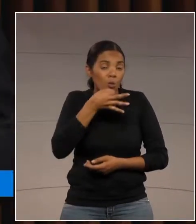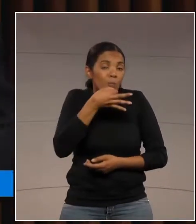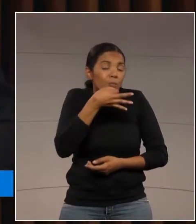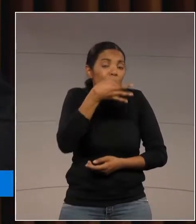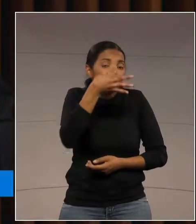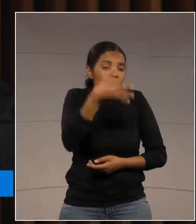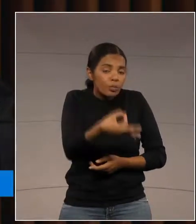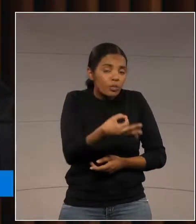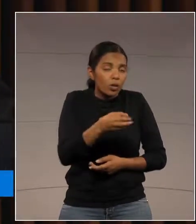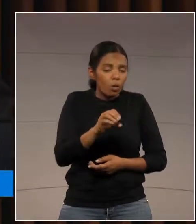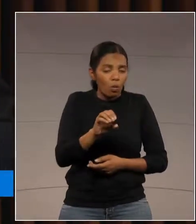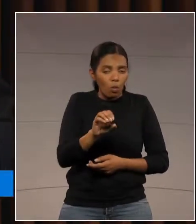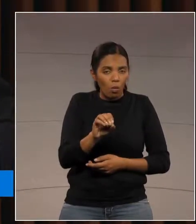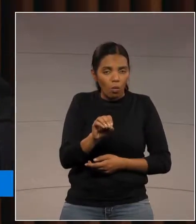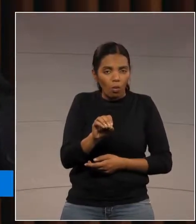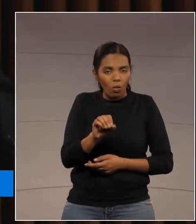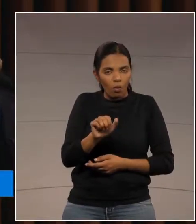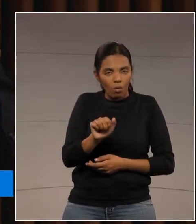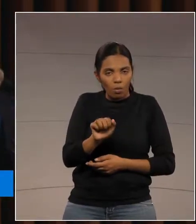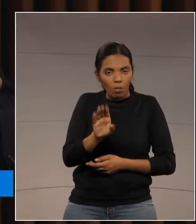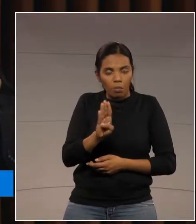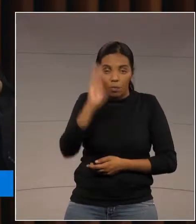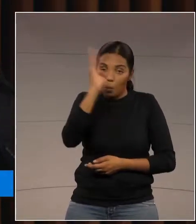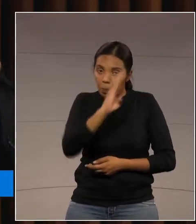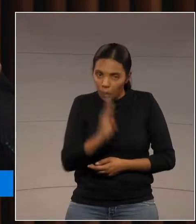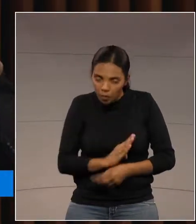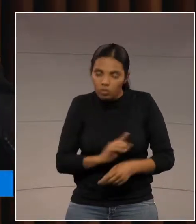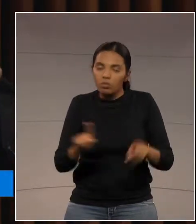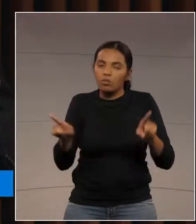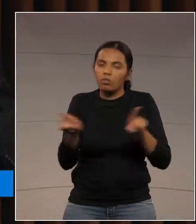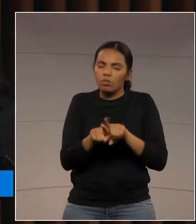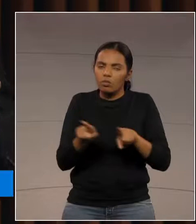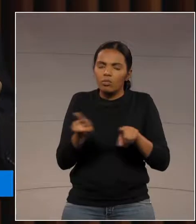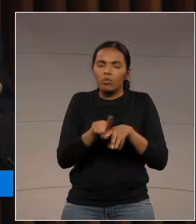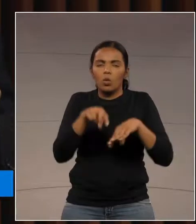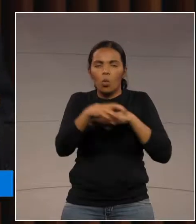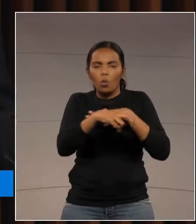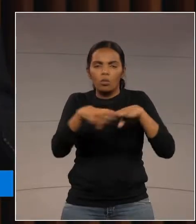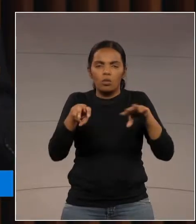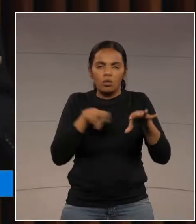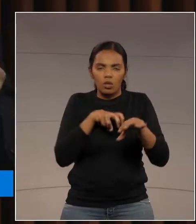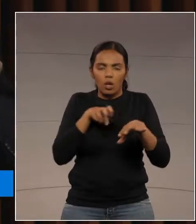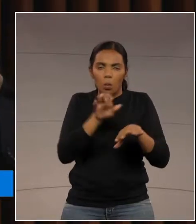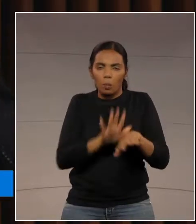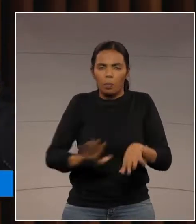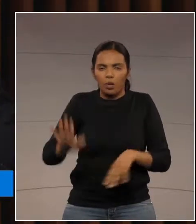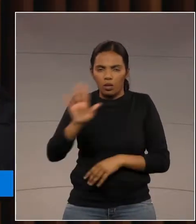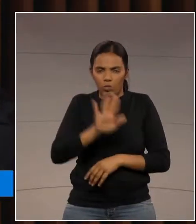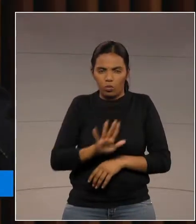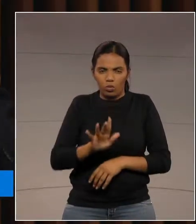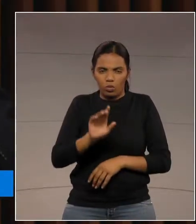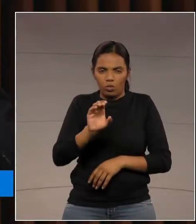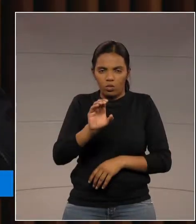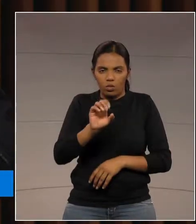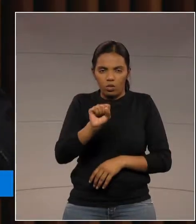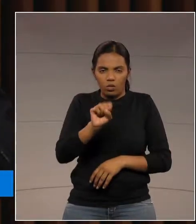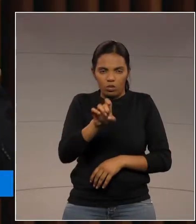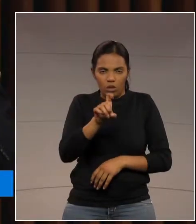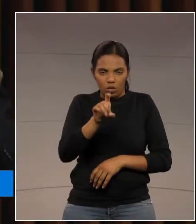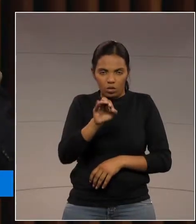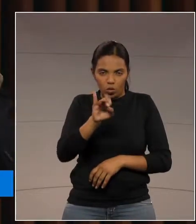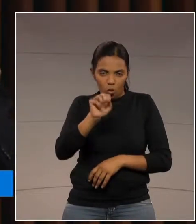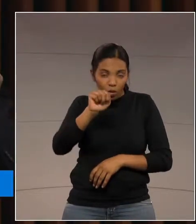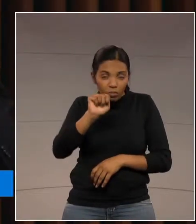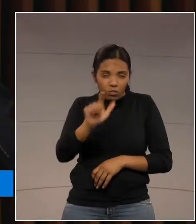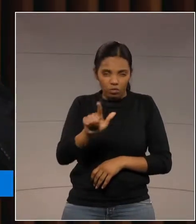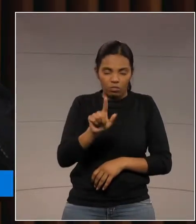do Brasil, do Conselho Pleno da Seccional, parecer contrário à constitucionalidade